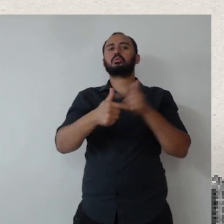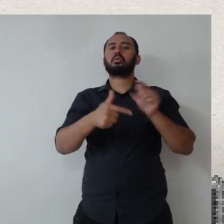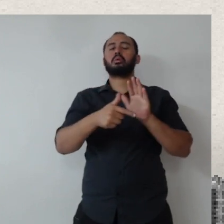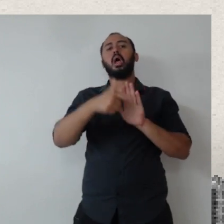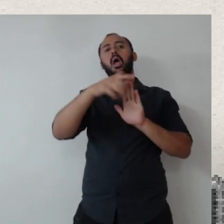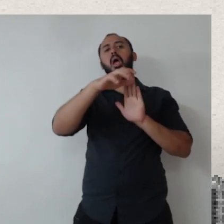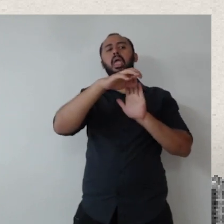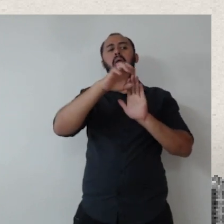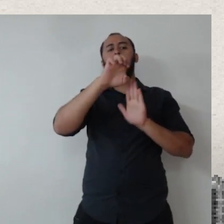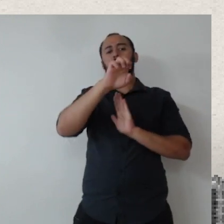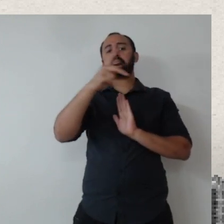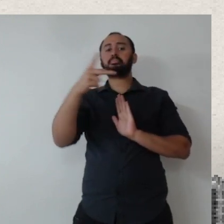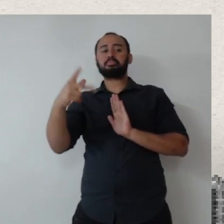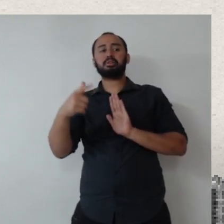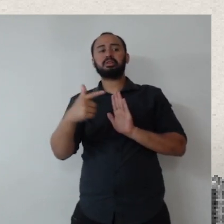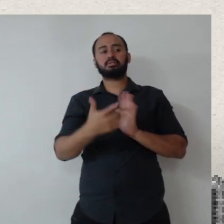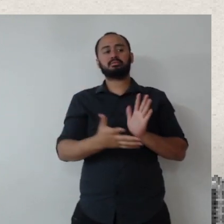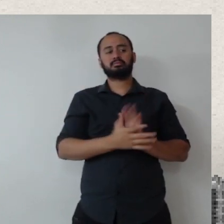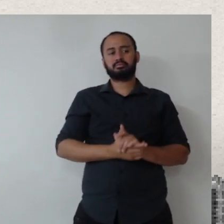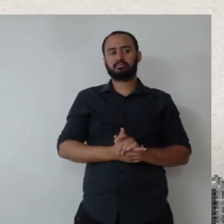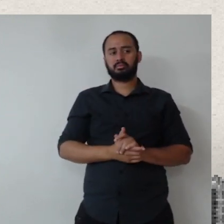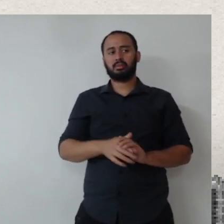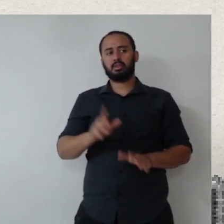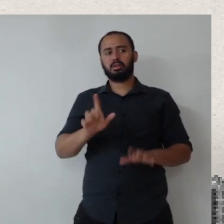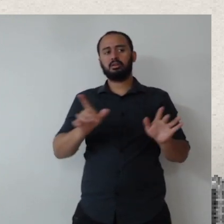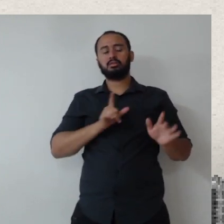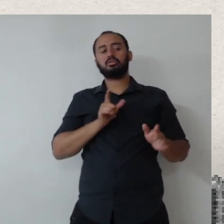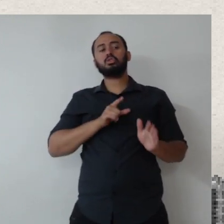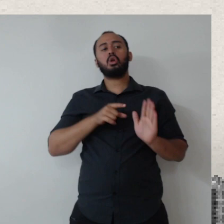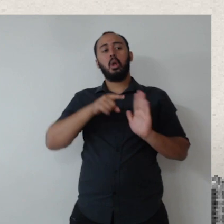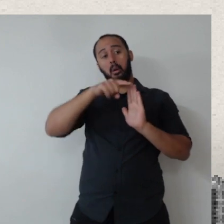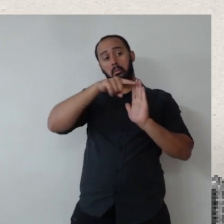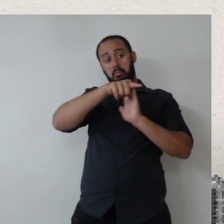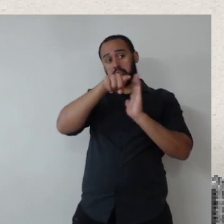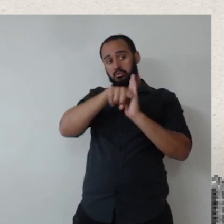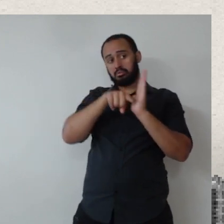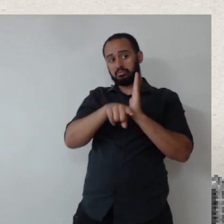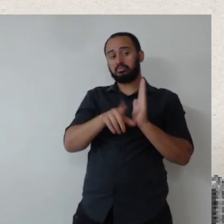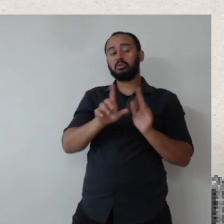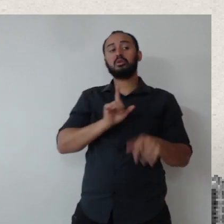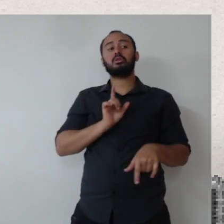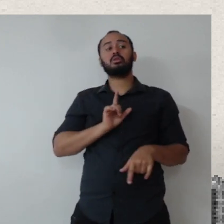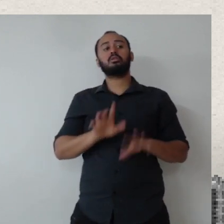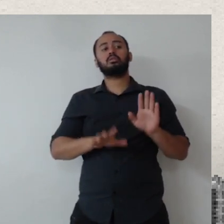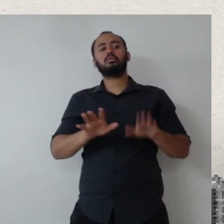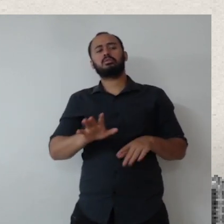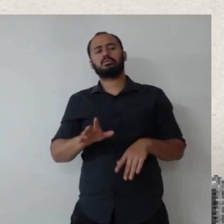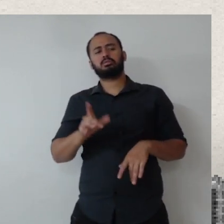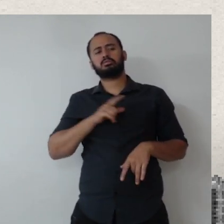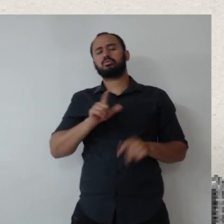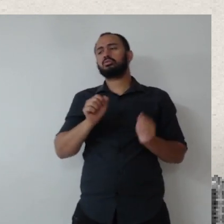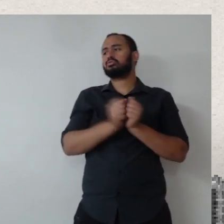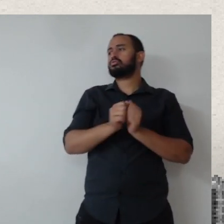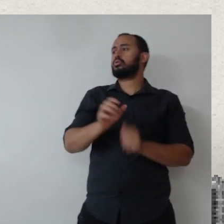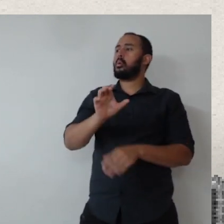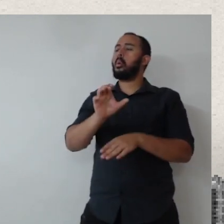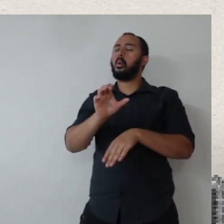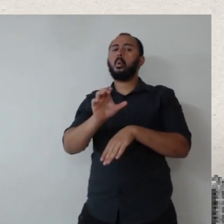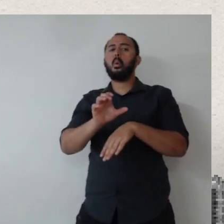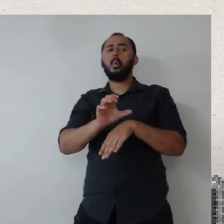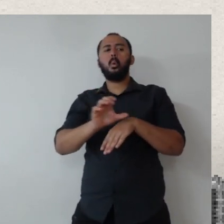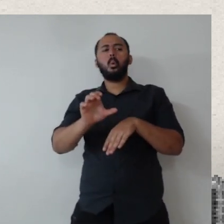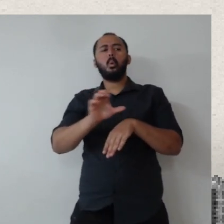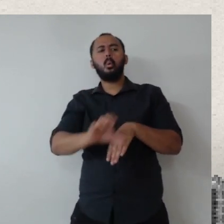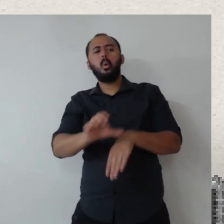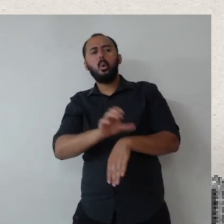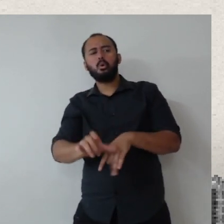tem até alguns guias com esses critérios, né? A gente, por exemplo, da área de cursos e treinamentos, a gente sempre